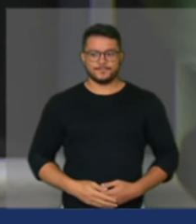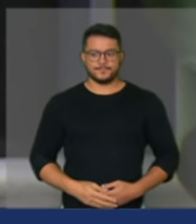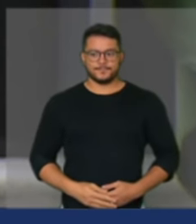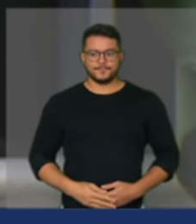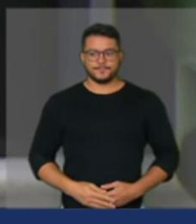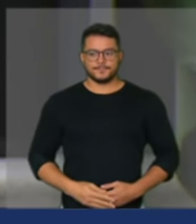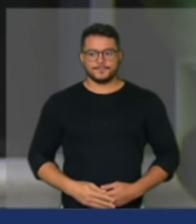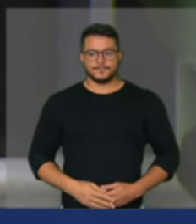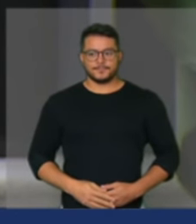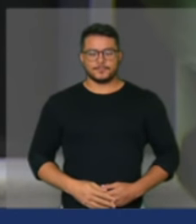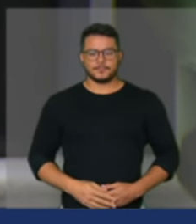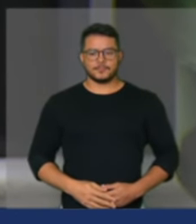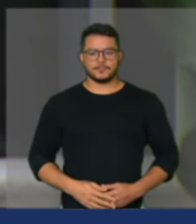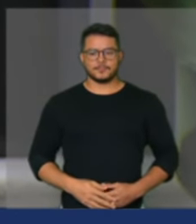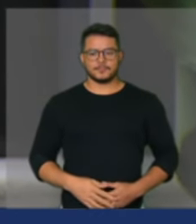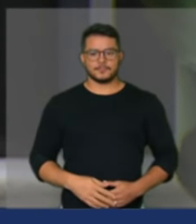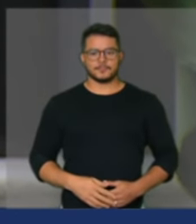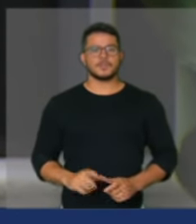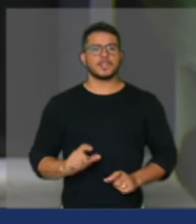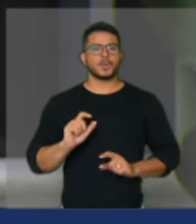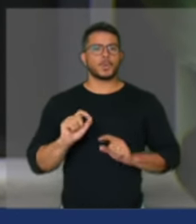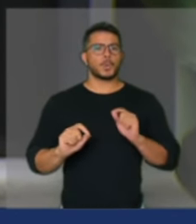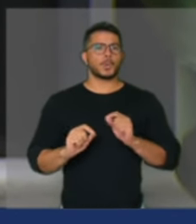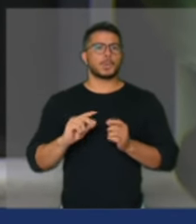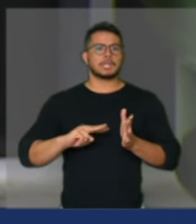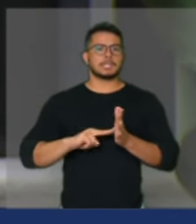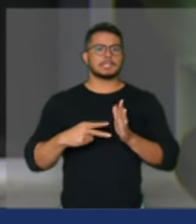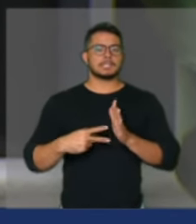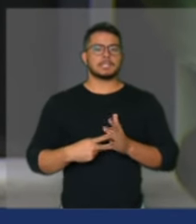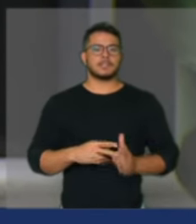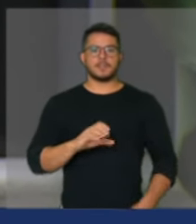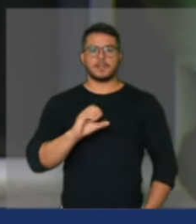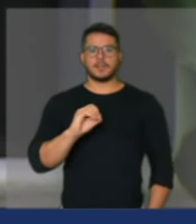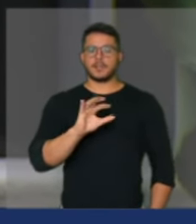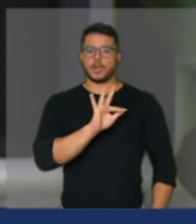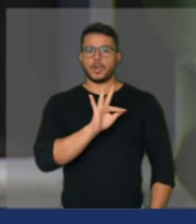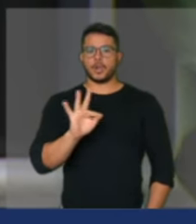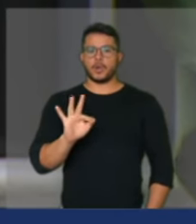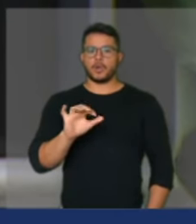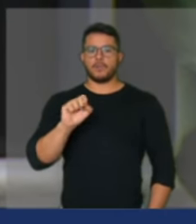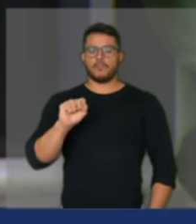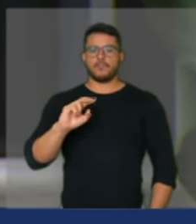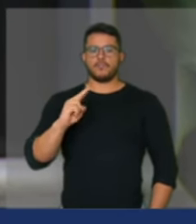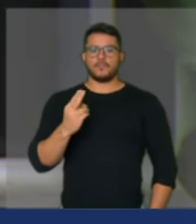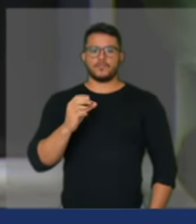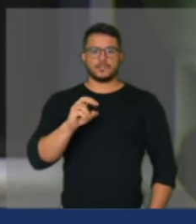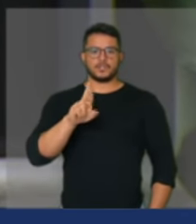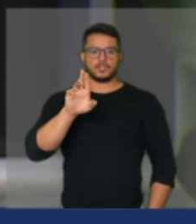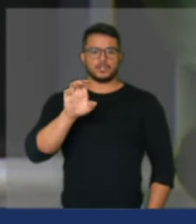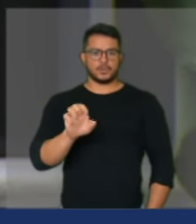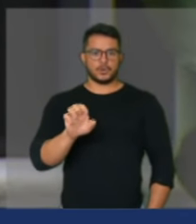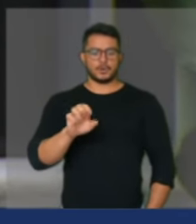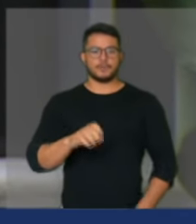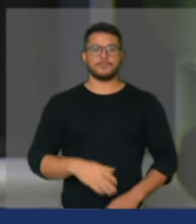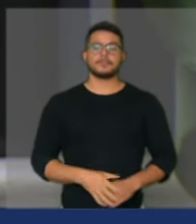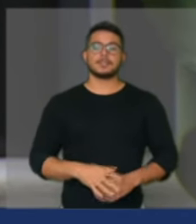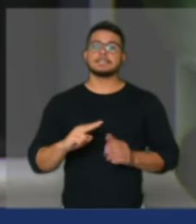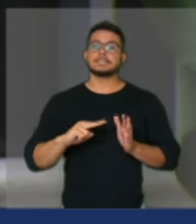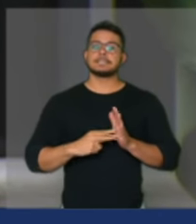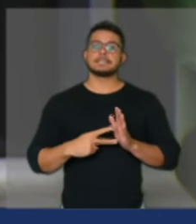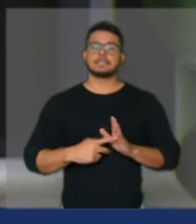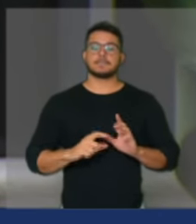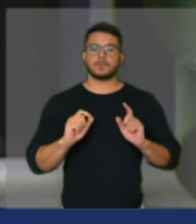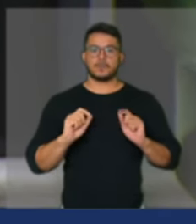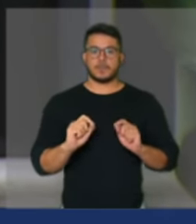o que que é offshore geralmente é o nome dado a contas que são